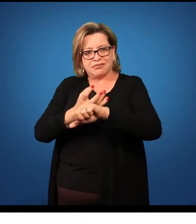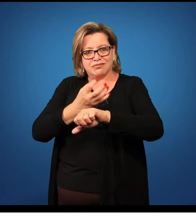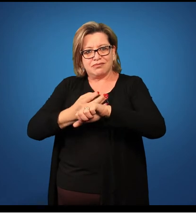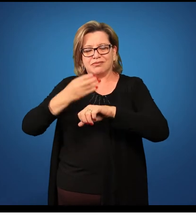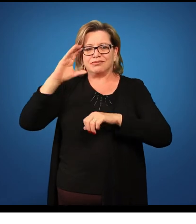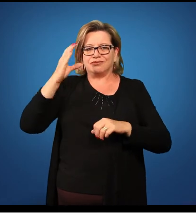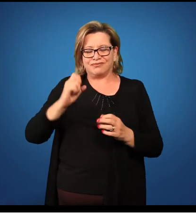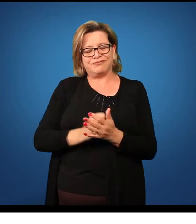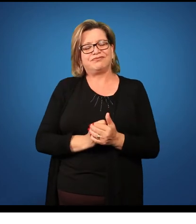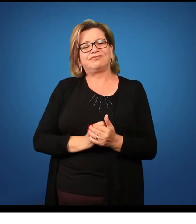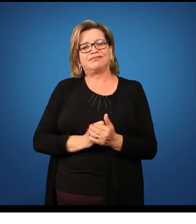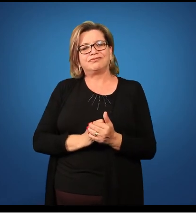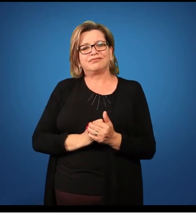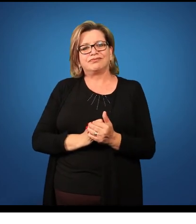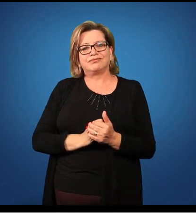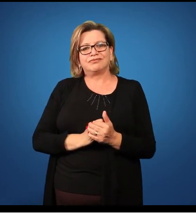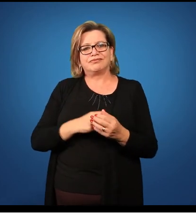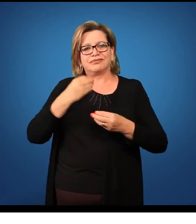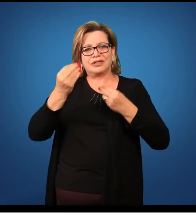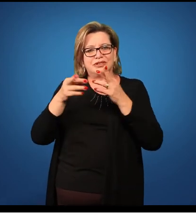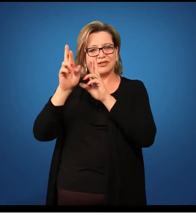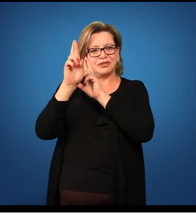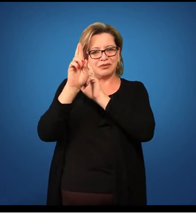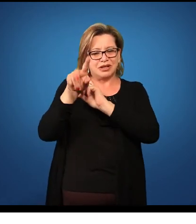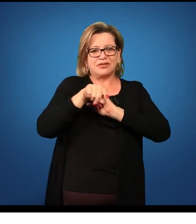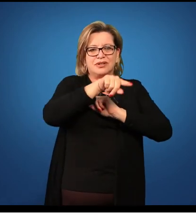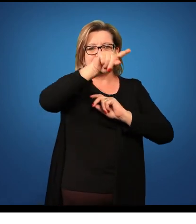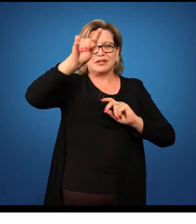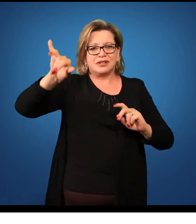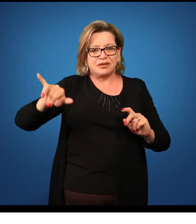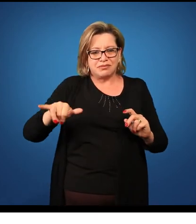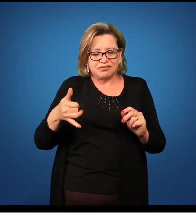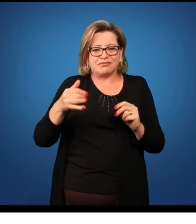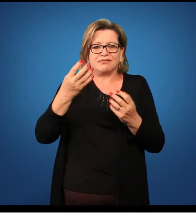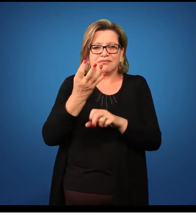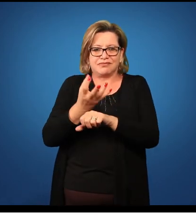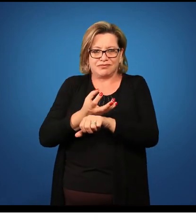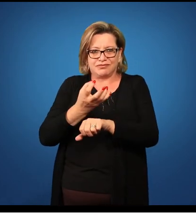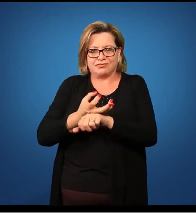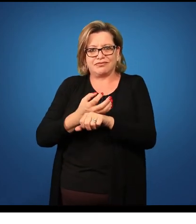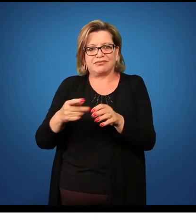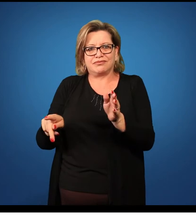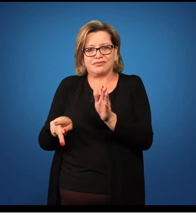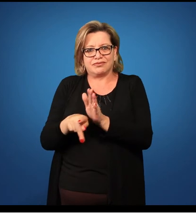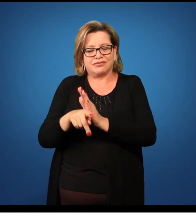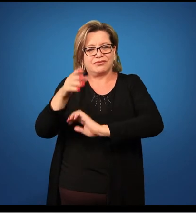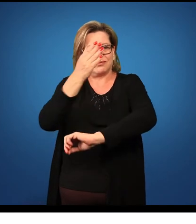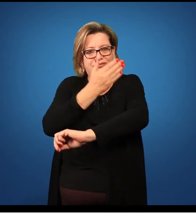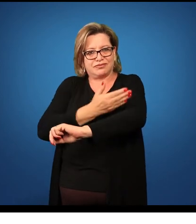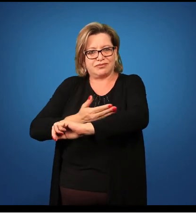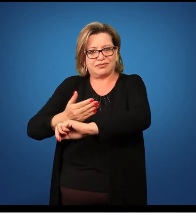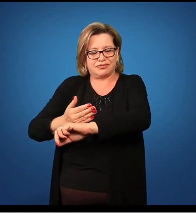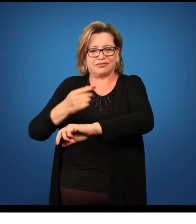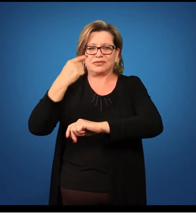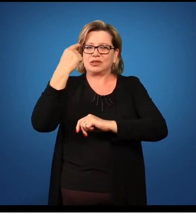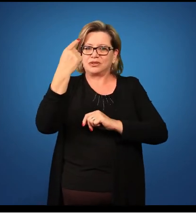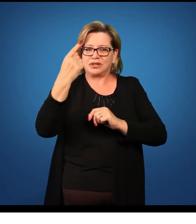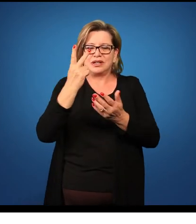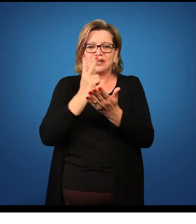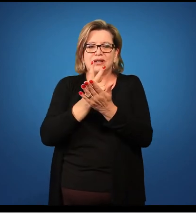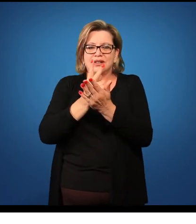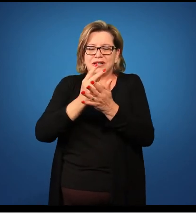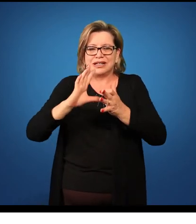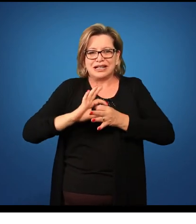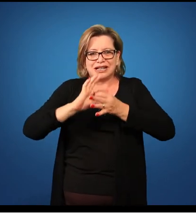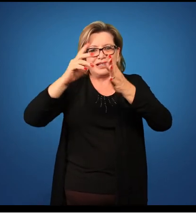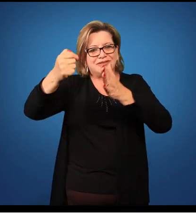Então, acadêmicos, espero que vocês aproveitem bem essa disciplina do Estágio Supervisionado I e estaremos sempre